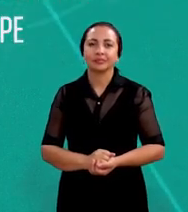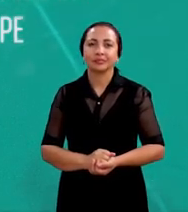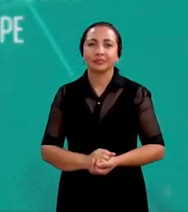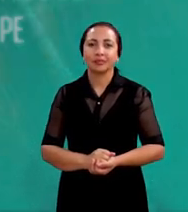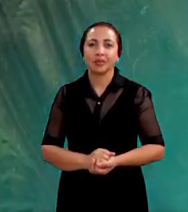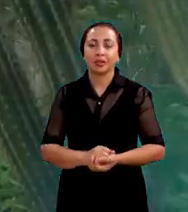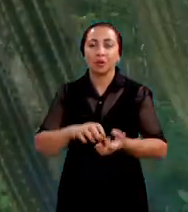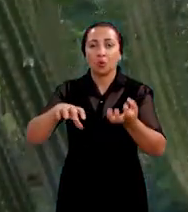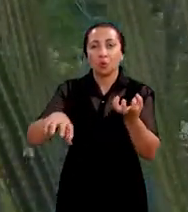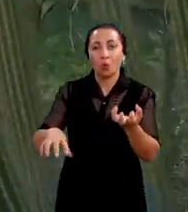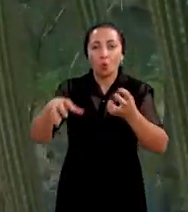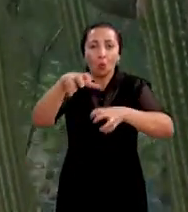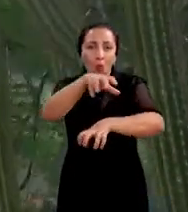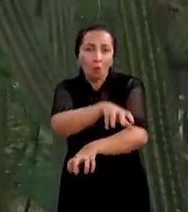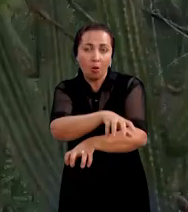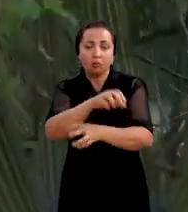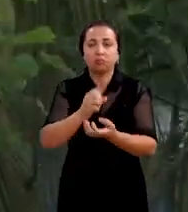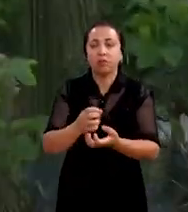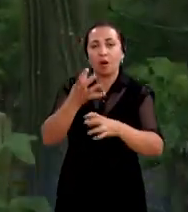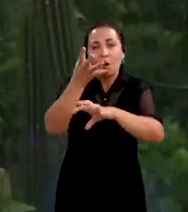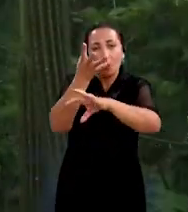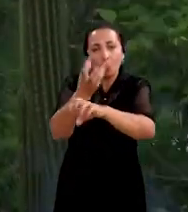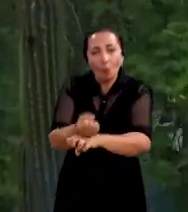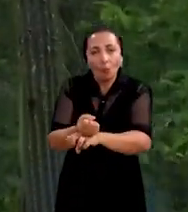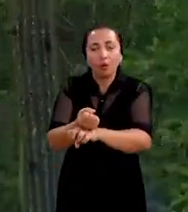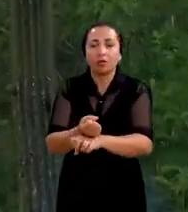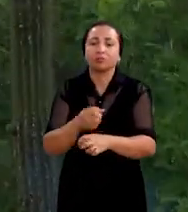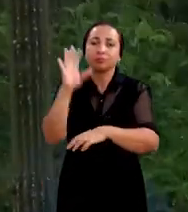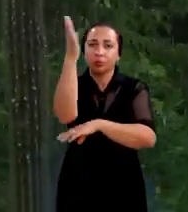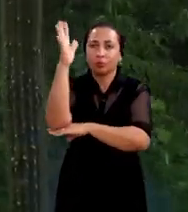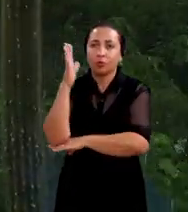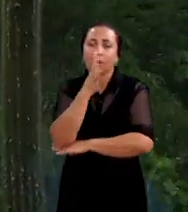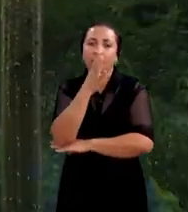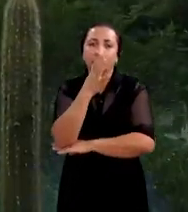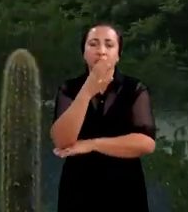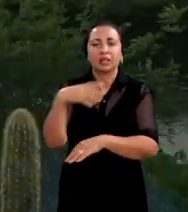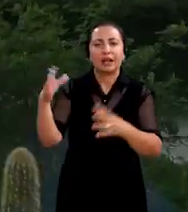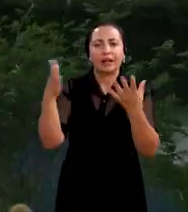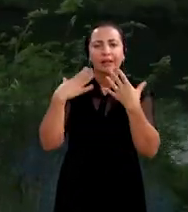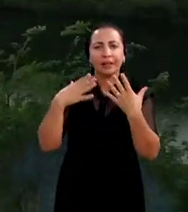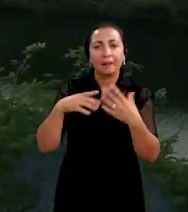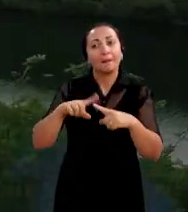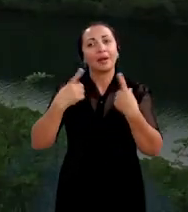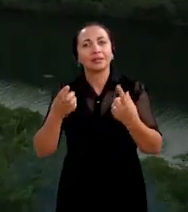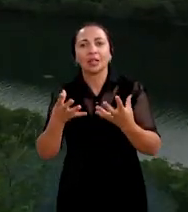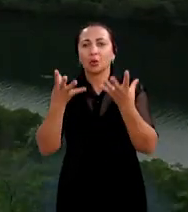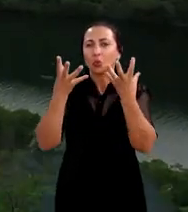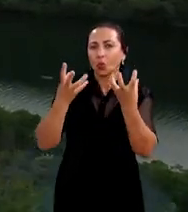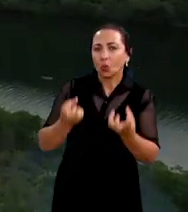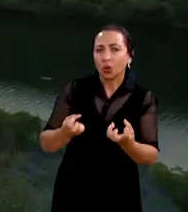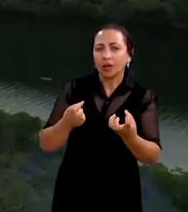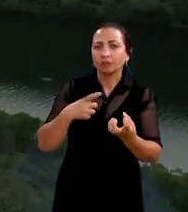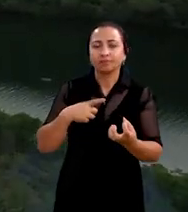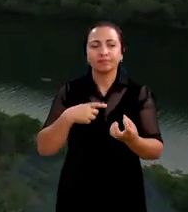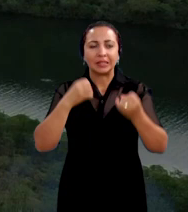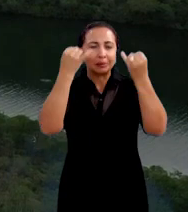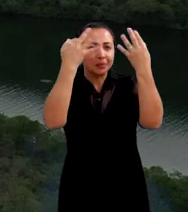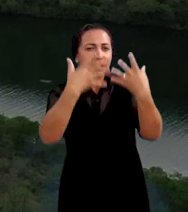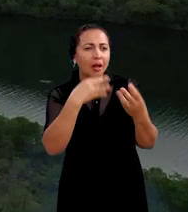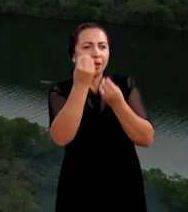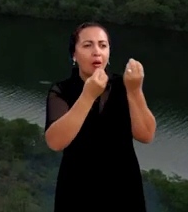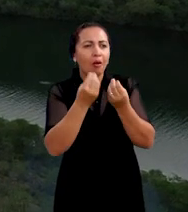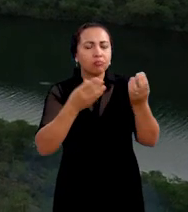O bioma caatinga é uma floresta tropical sazonalmente seca, definida por